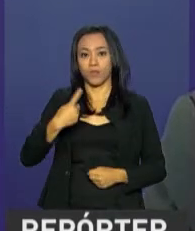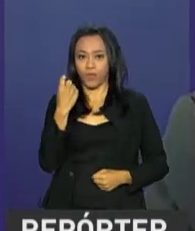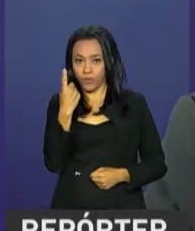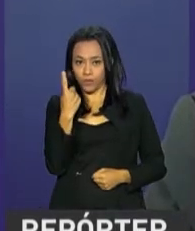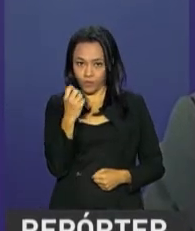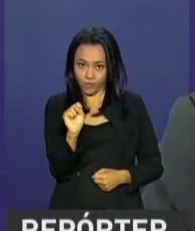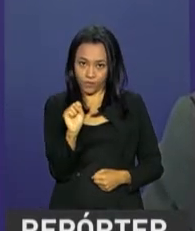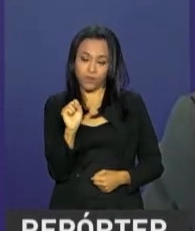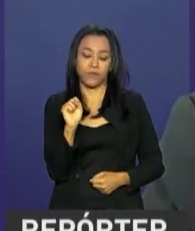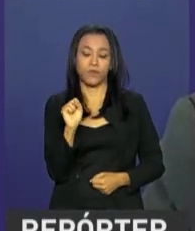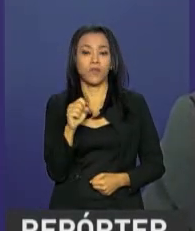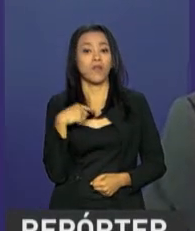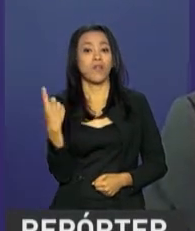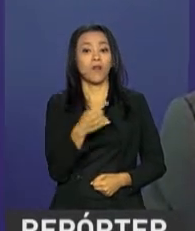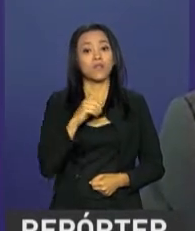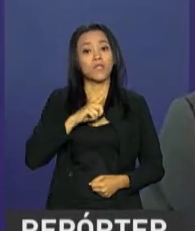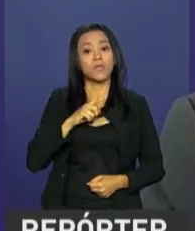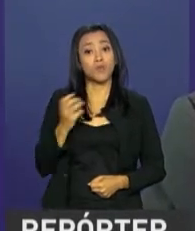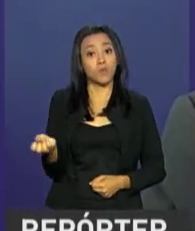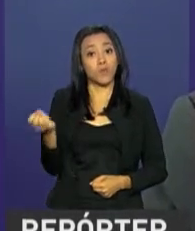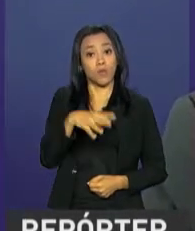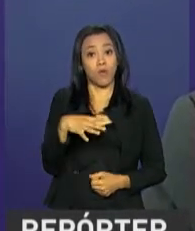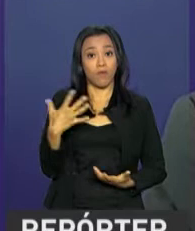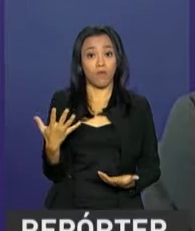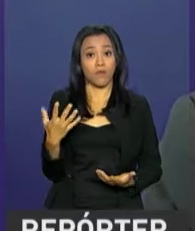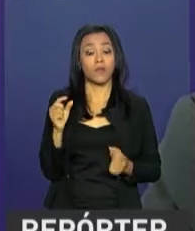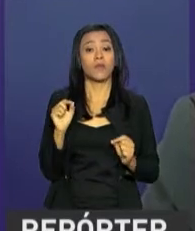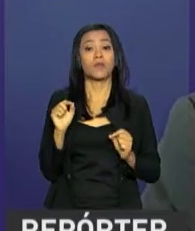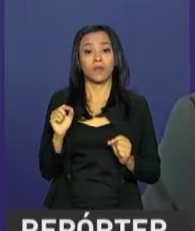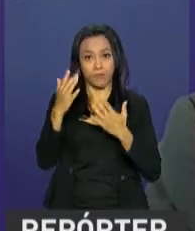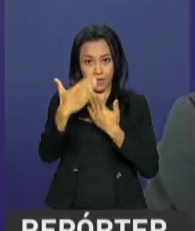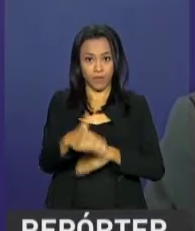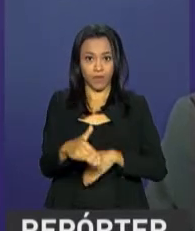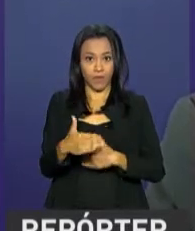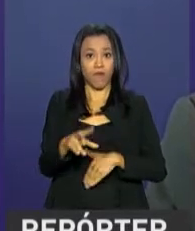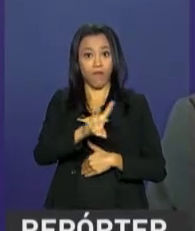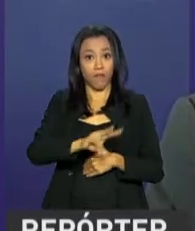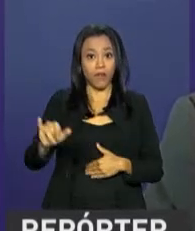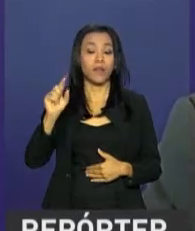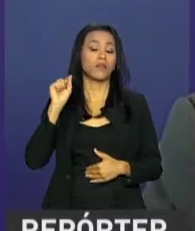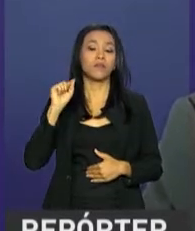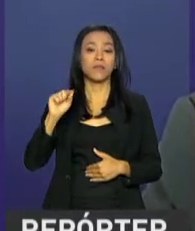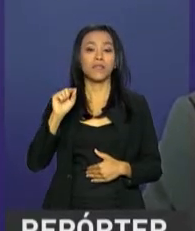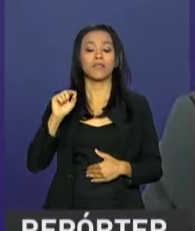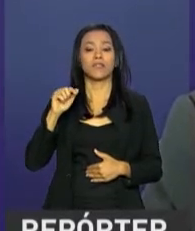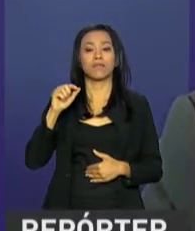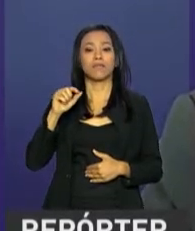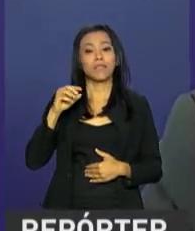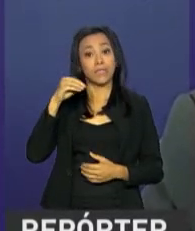teremos uma nova aplicação do exame e eu quero crer que acontecerá dentro